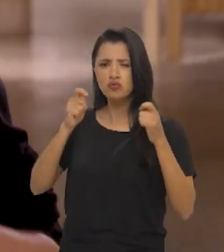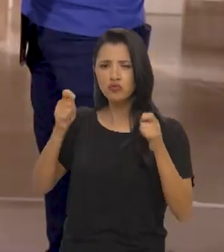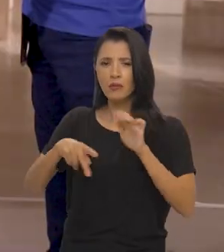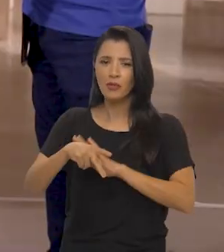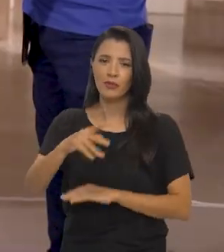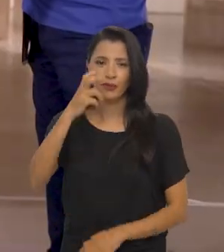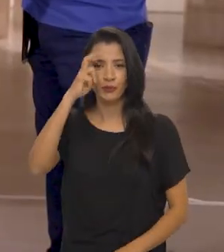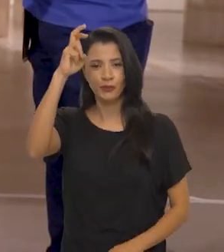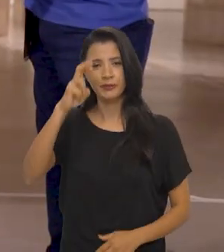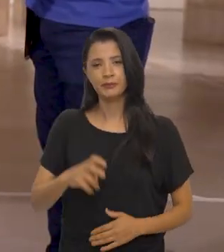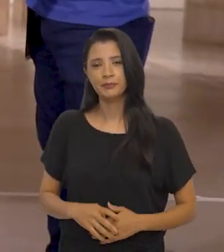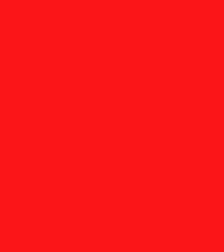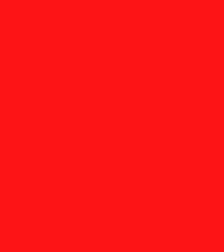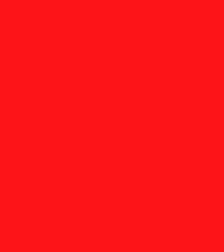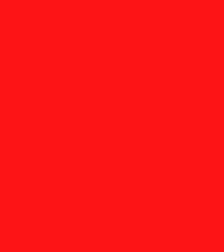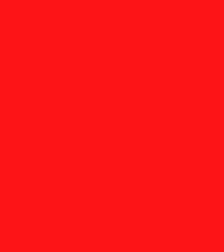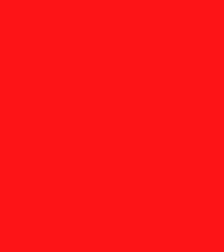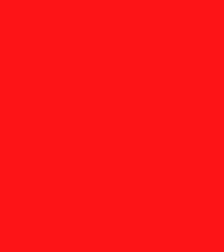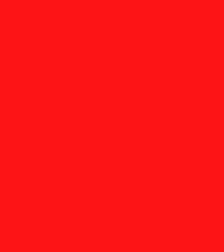ativista da cultura.